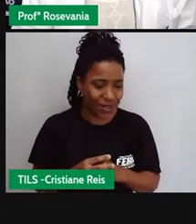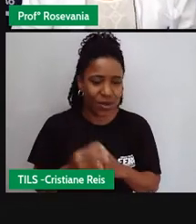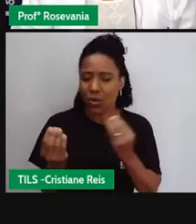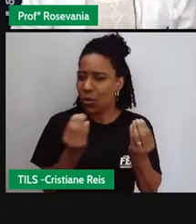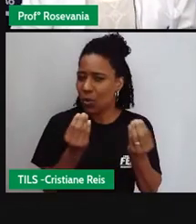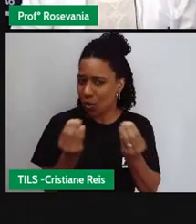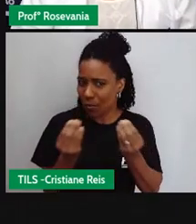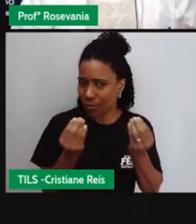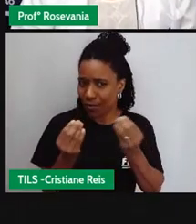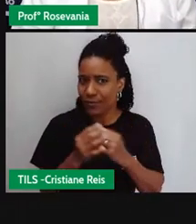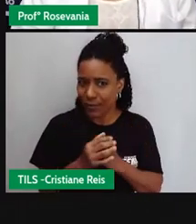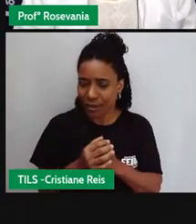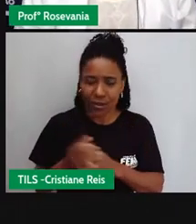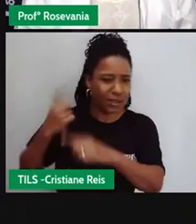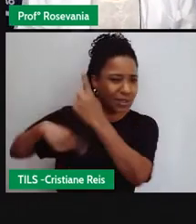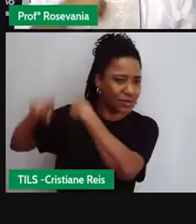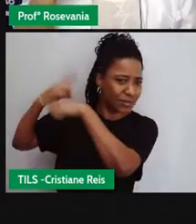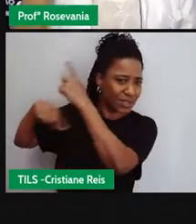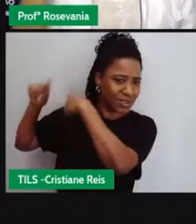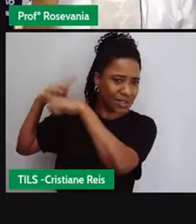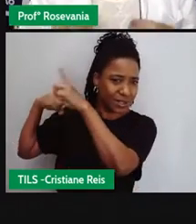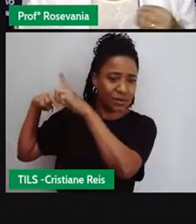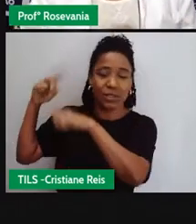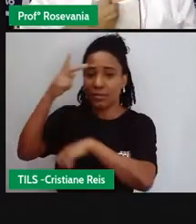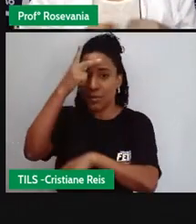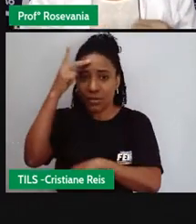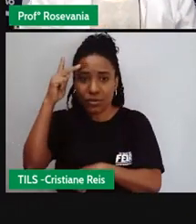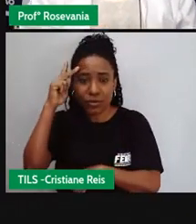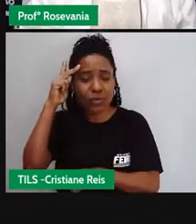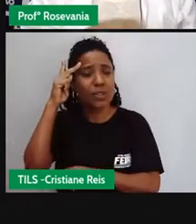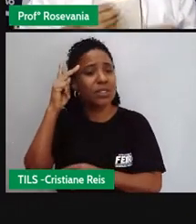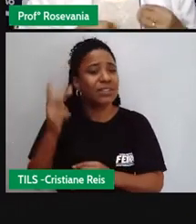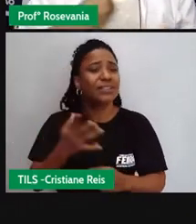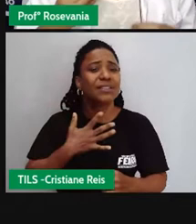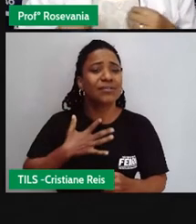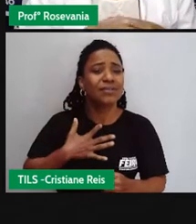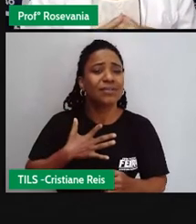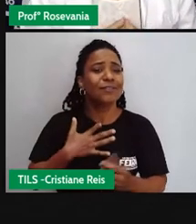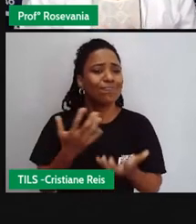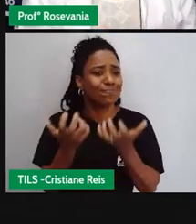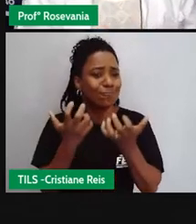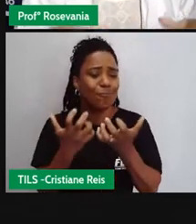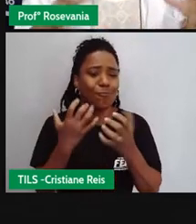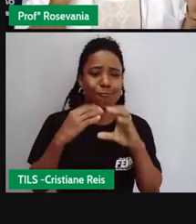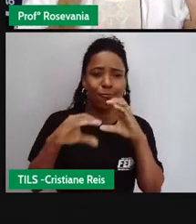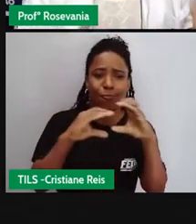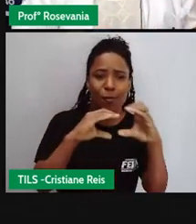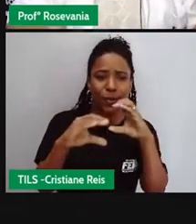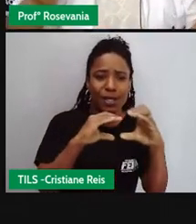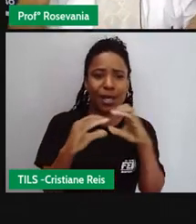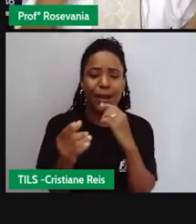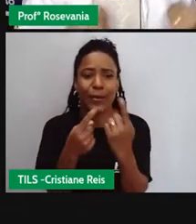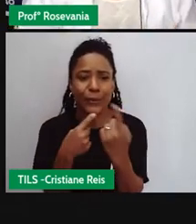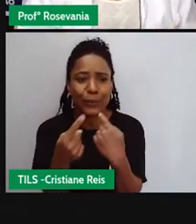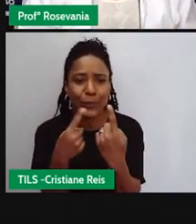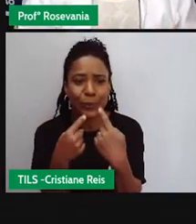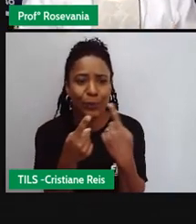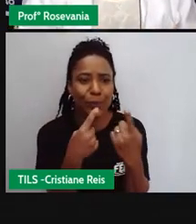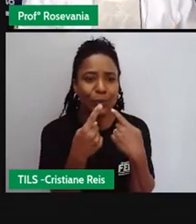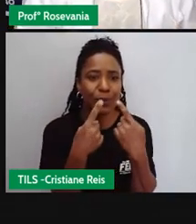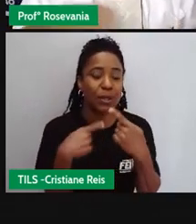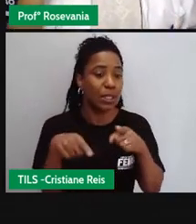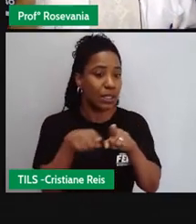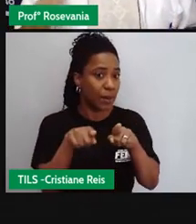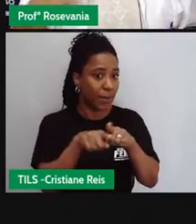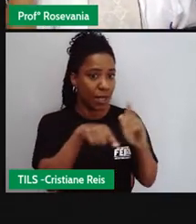necessidade de se comunicar, de informar coisas do dia a dia, ou até mesmo de registrar